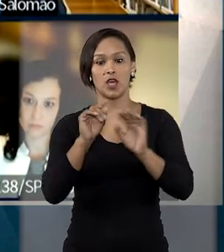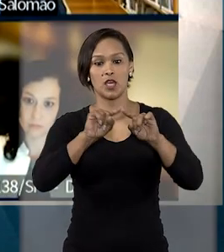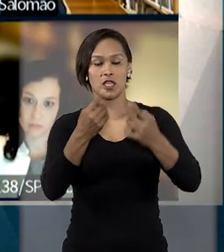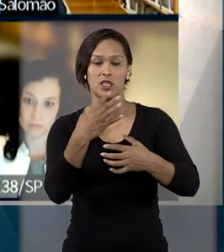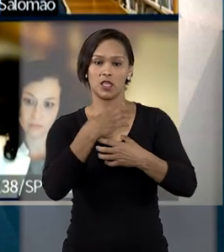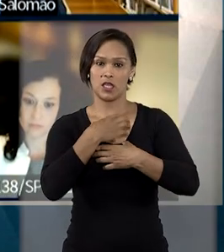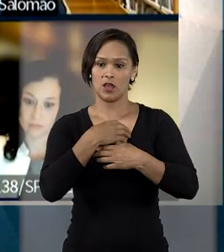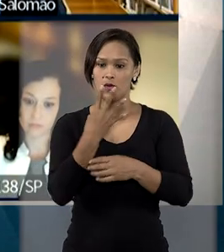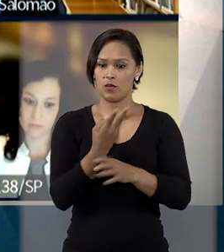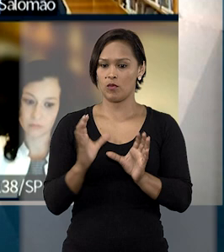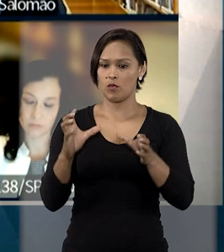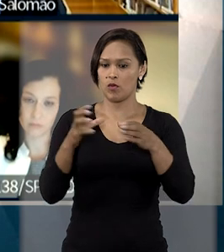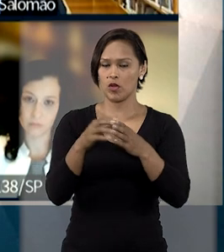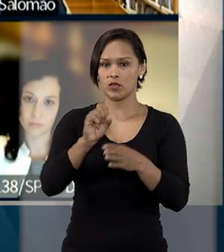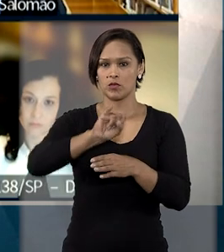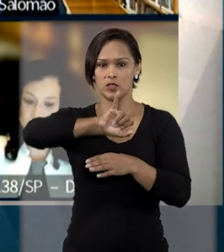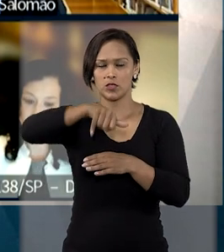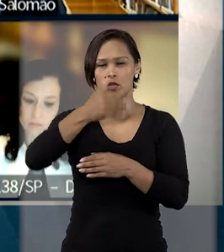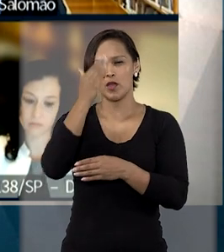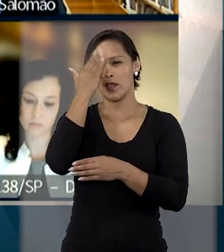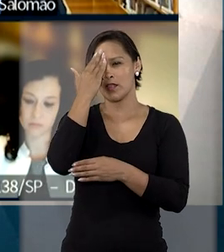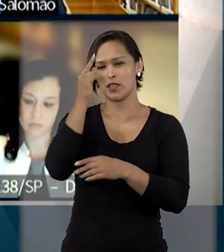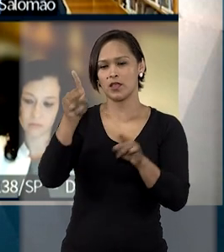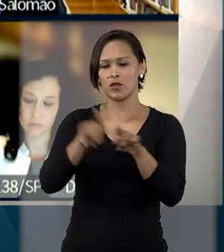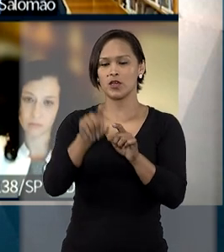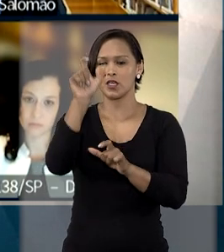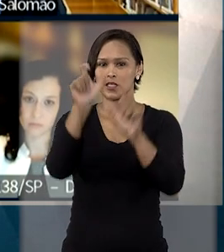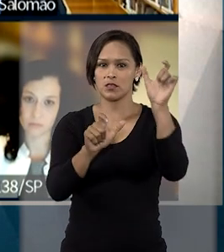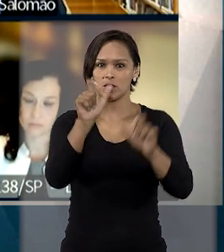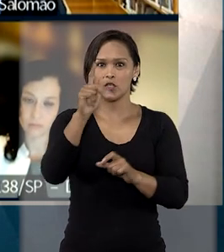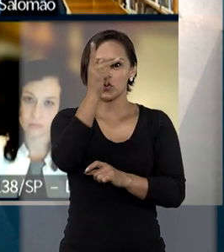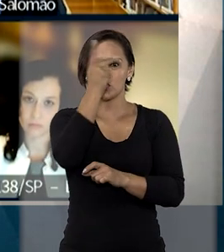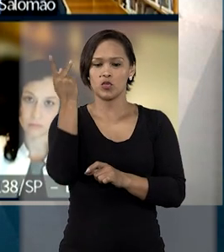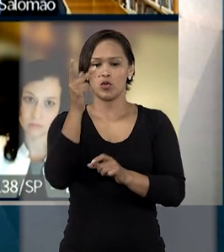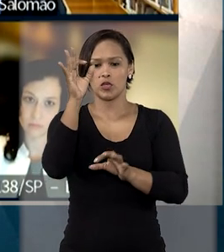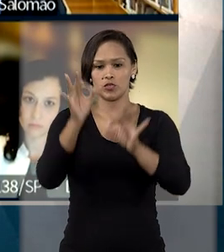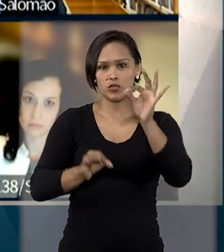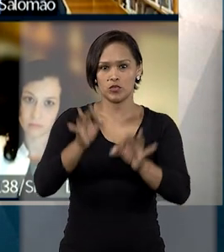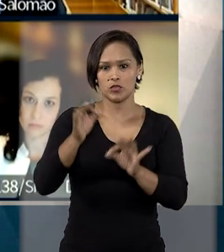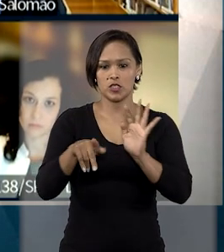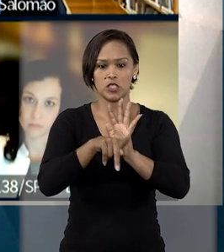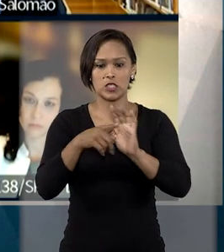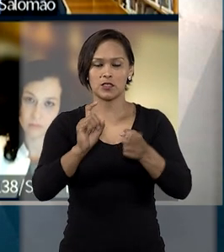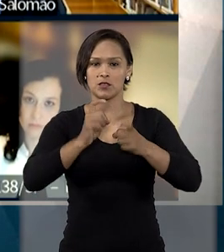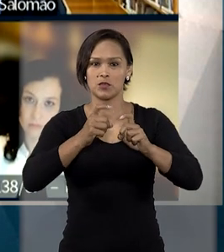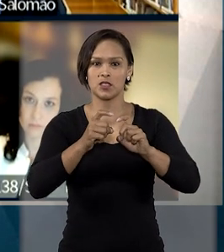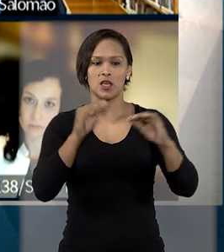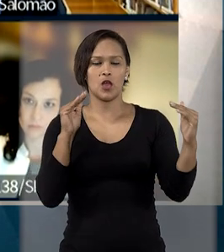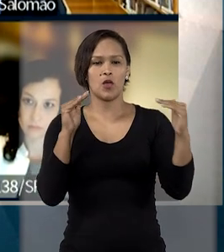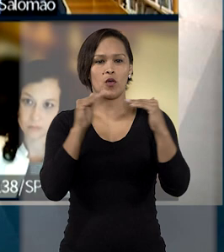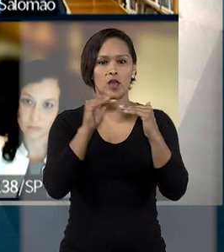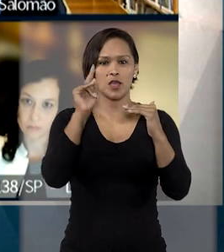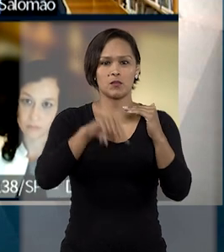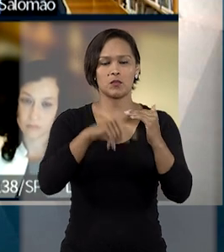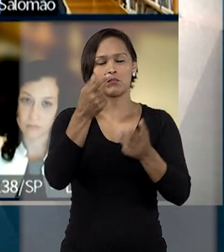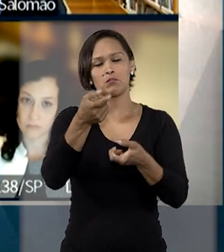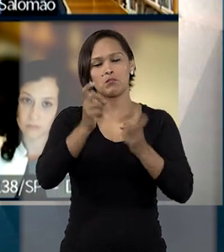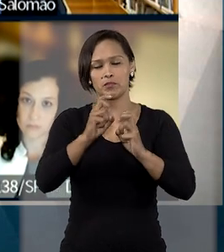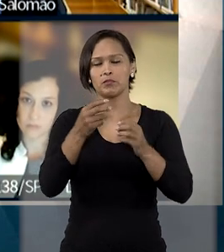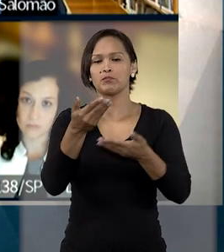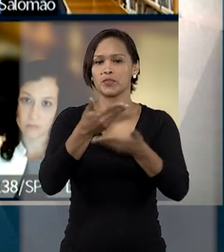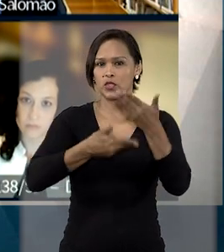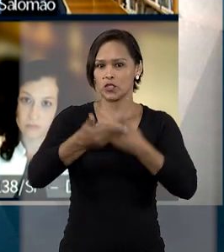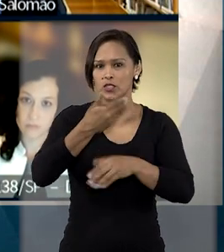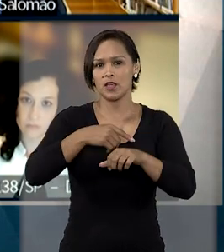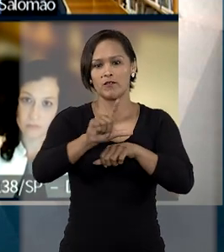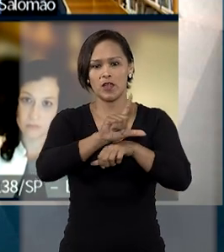a quarta turma do STJ entendeu que as pessoas jurídicas da administração pública indireta para serem consideradas parte legítima